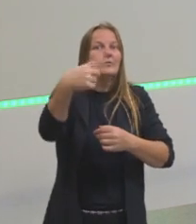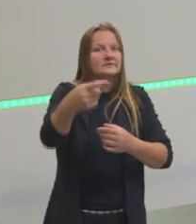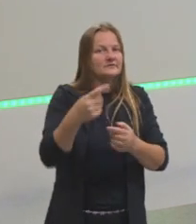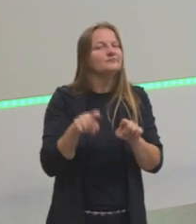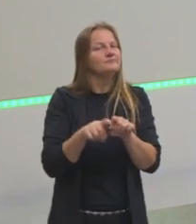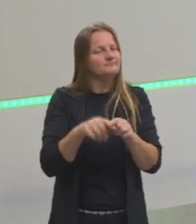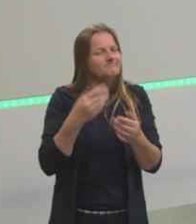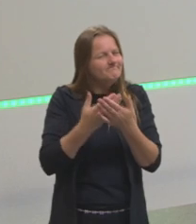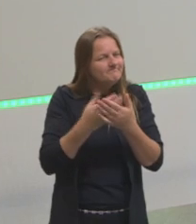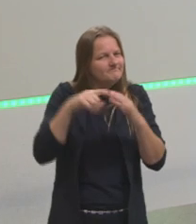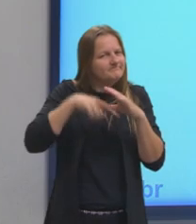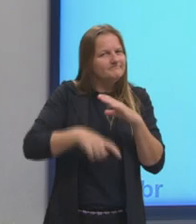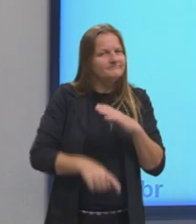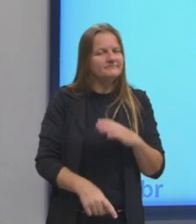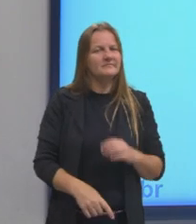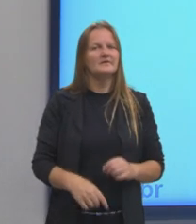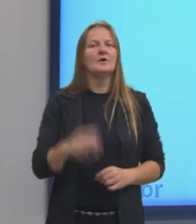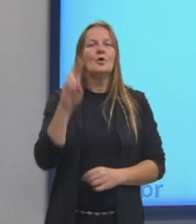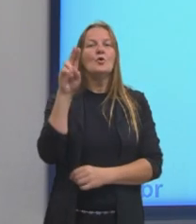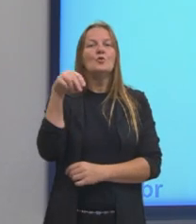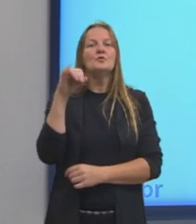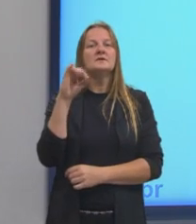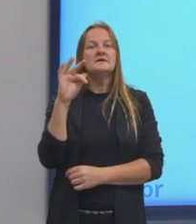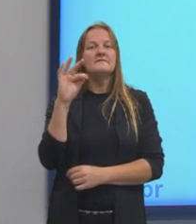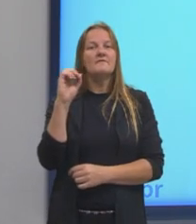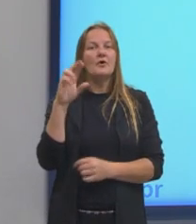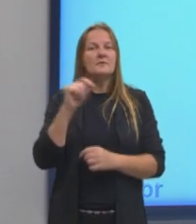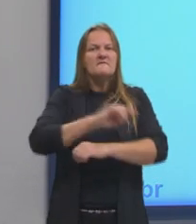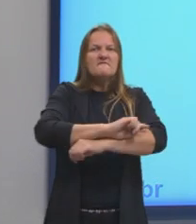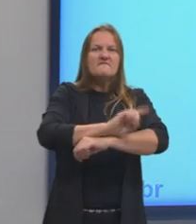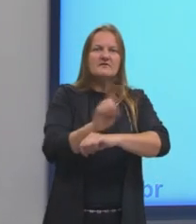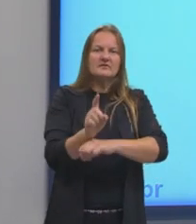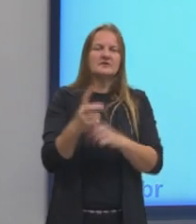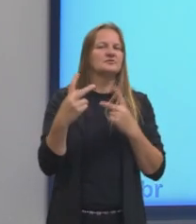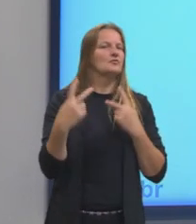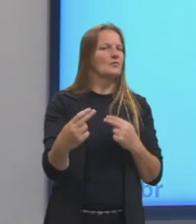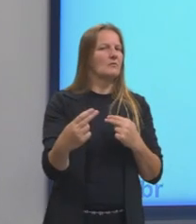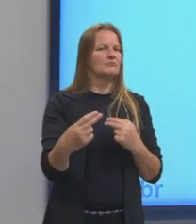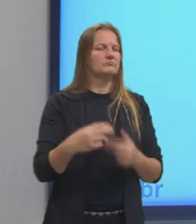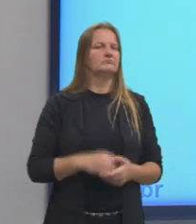Então, importante lembrar, então, que uniforme, velocidade constante.